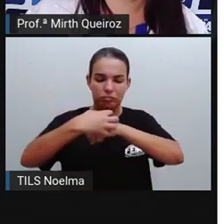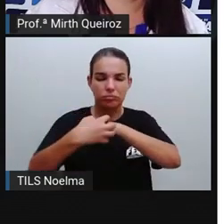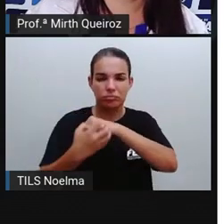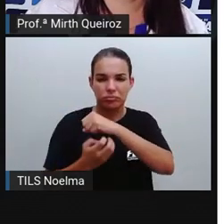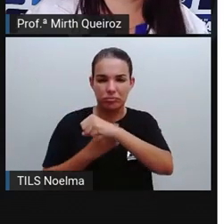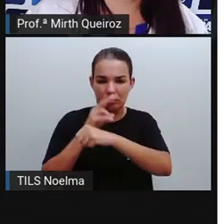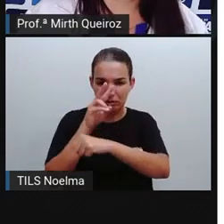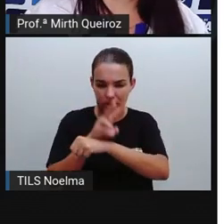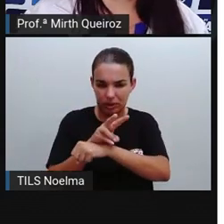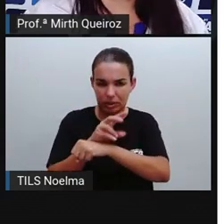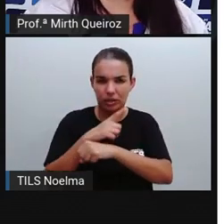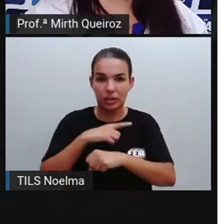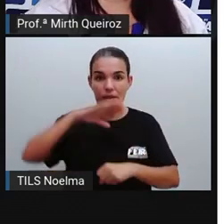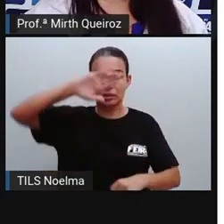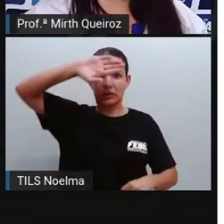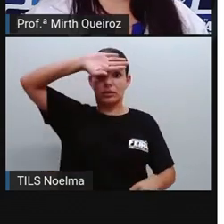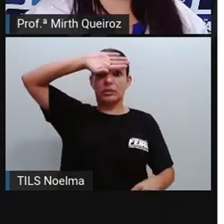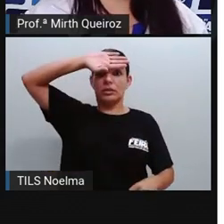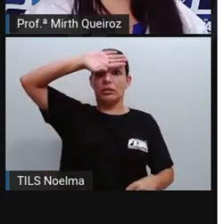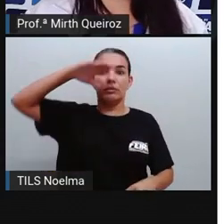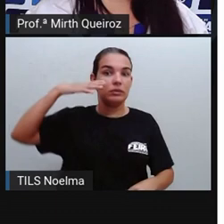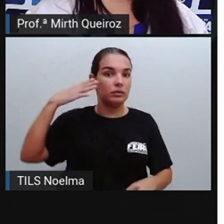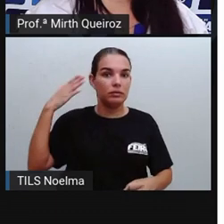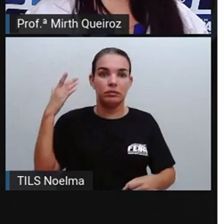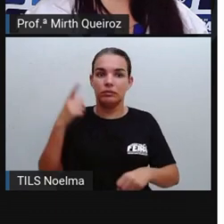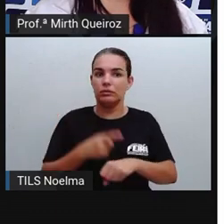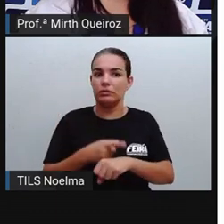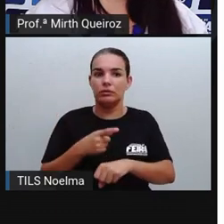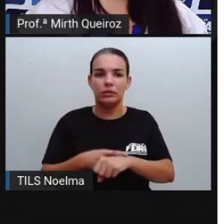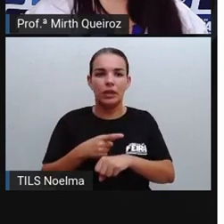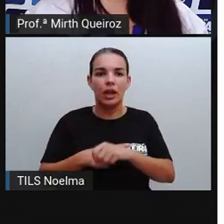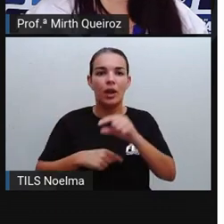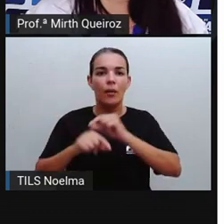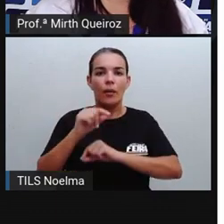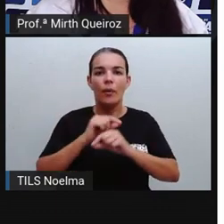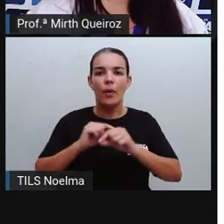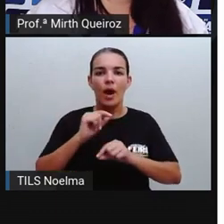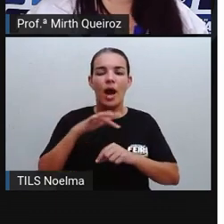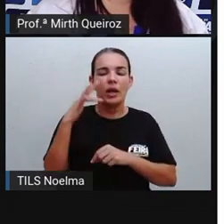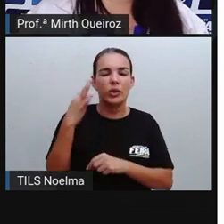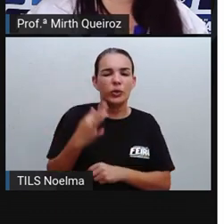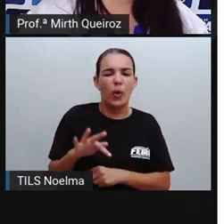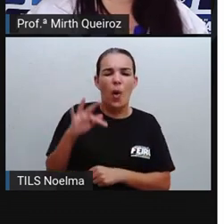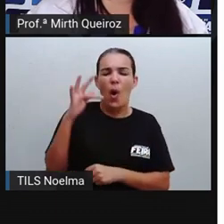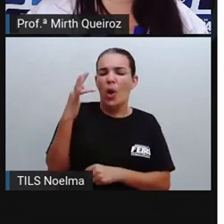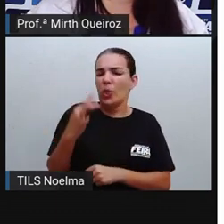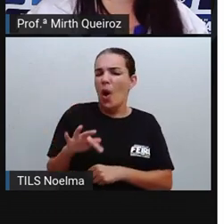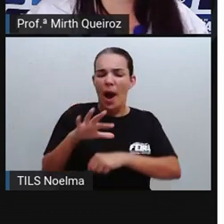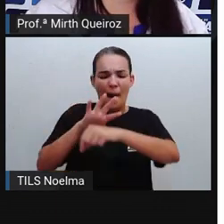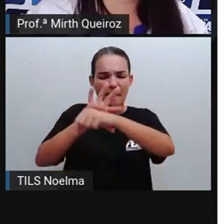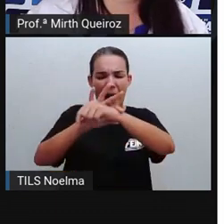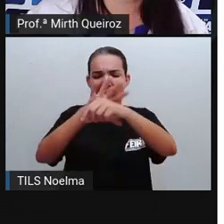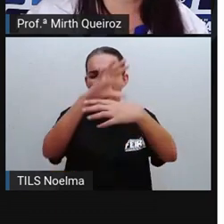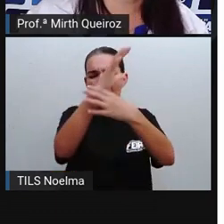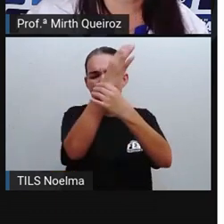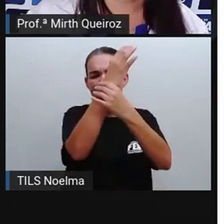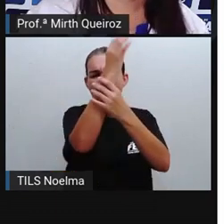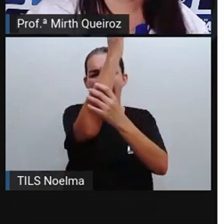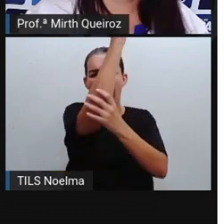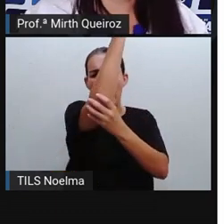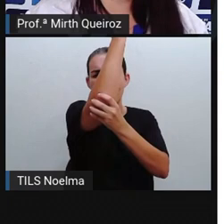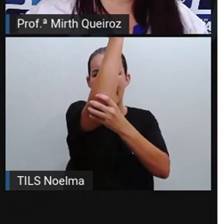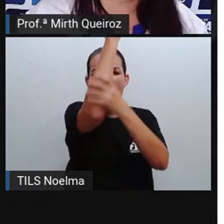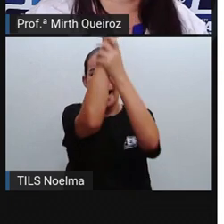início súbito e artralgia ou artrite intensa, que seria a dor intensa nas articulações com início agudo,